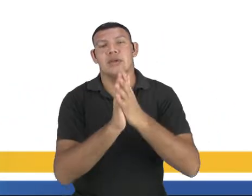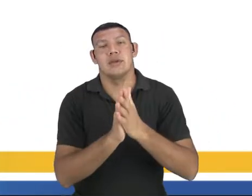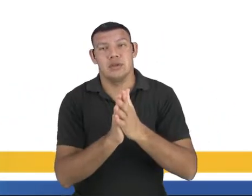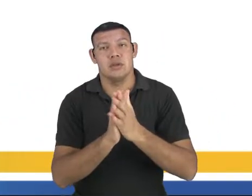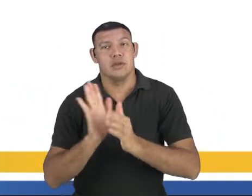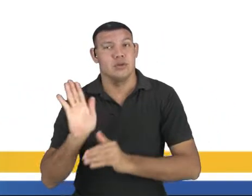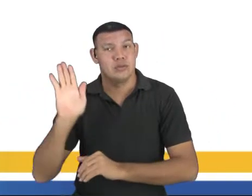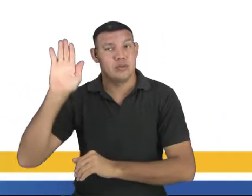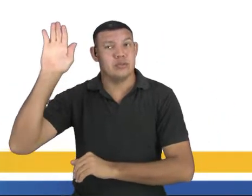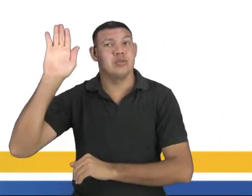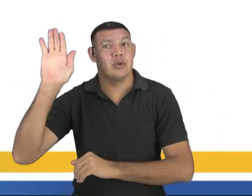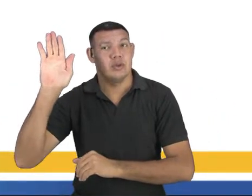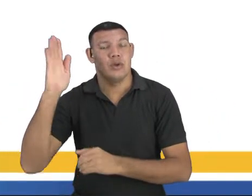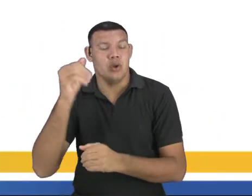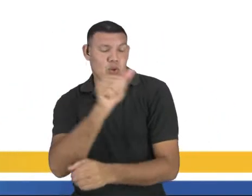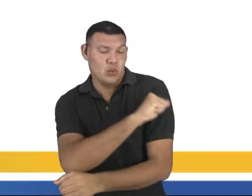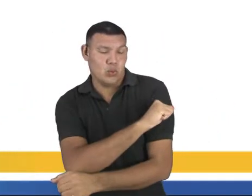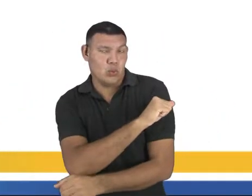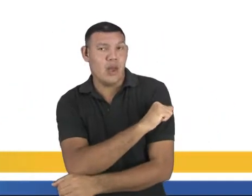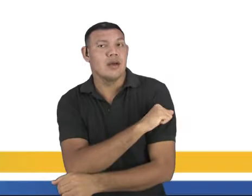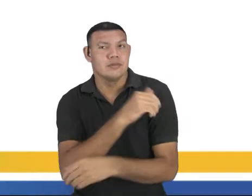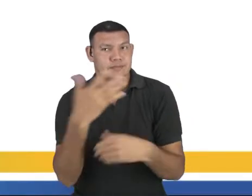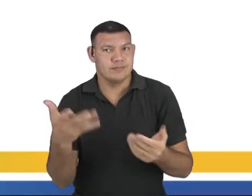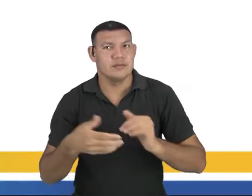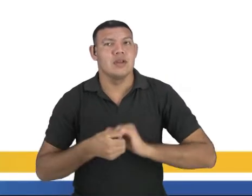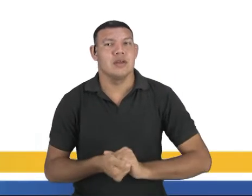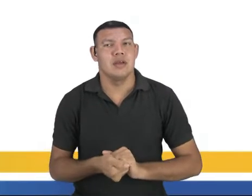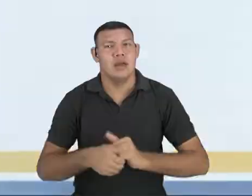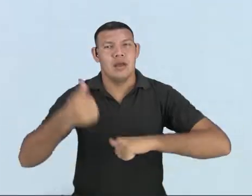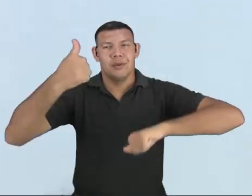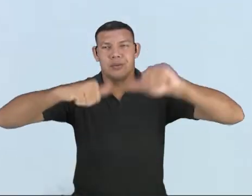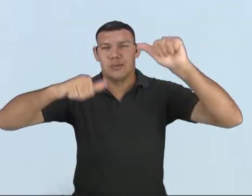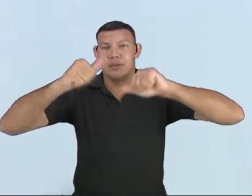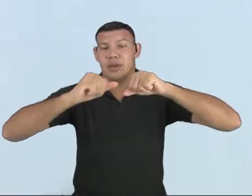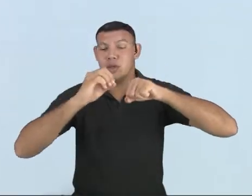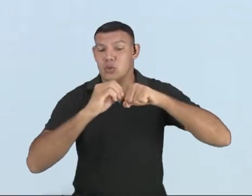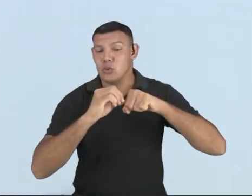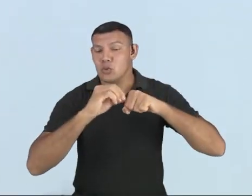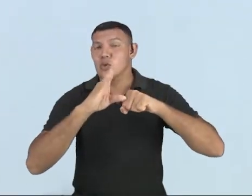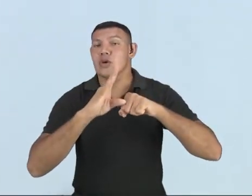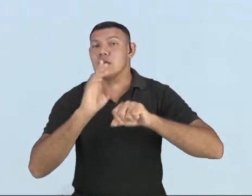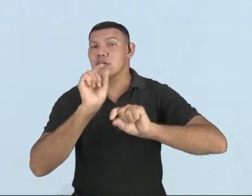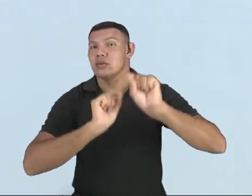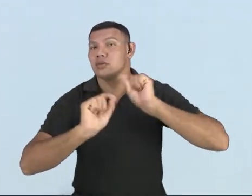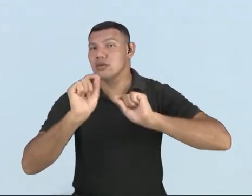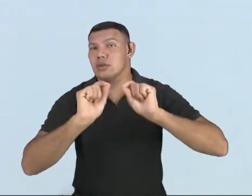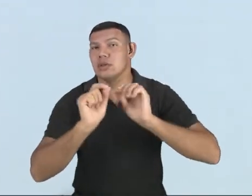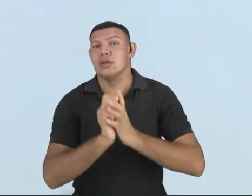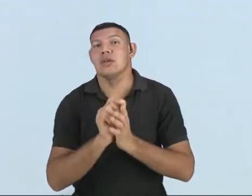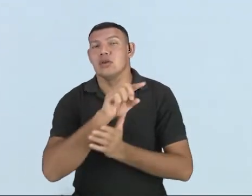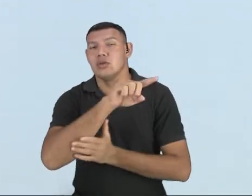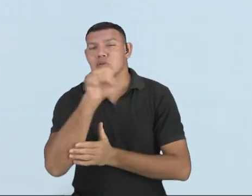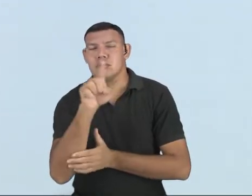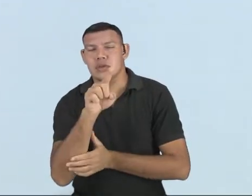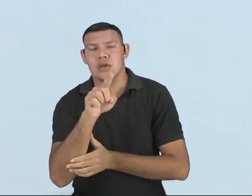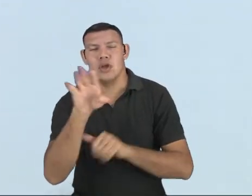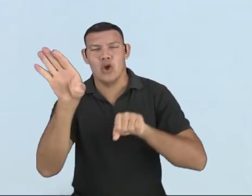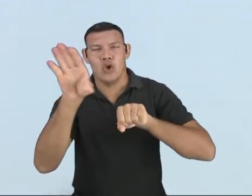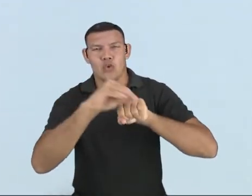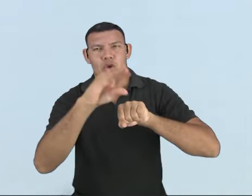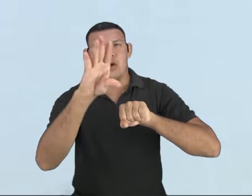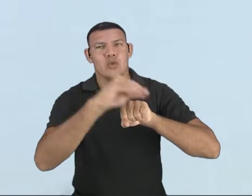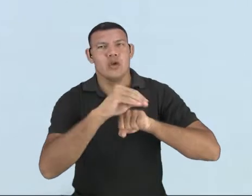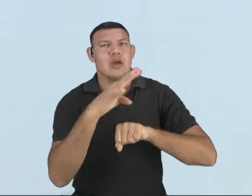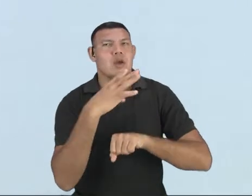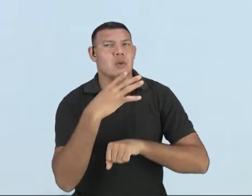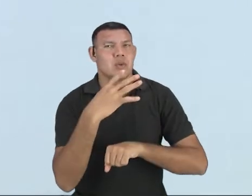avaliar o conhecimento, uma coisa muito importante é que quanto mais você conhece, né?